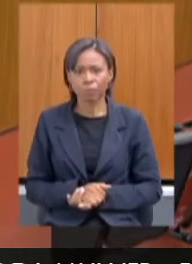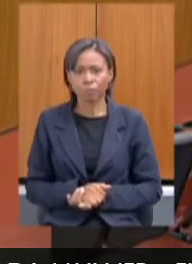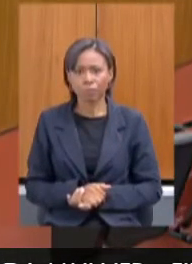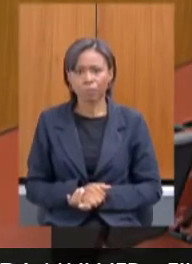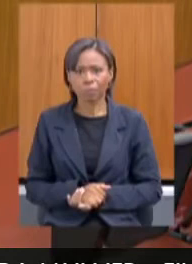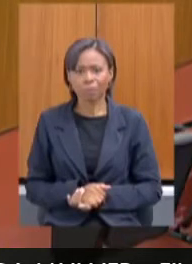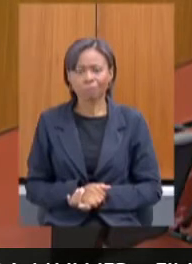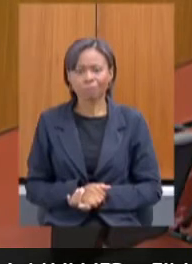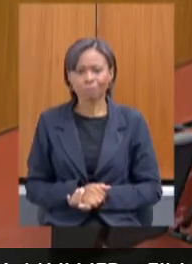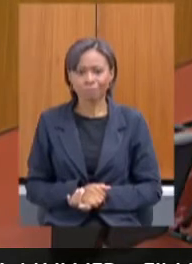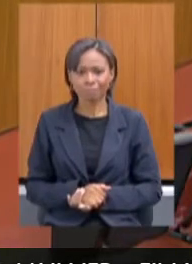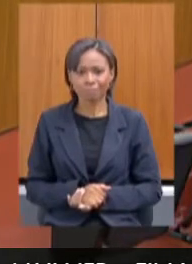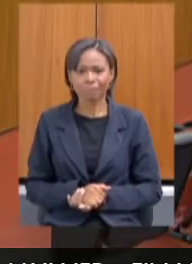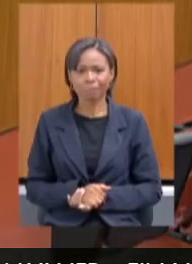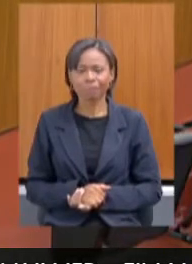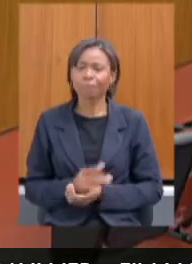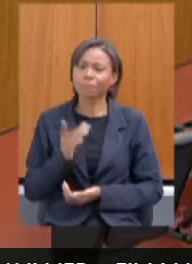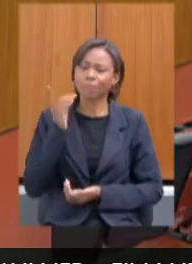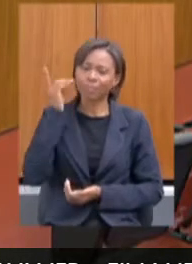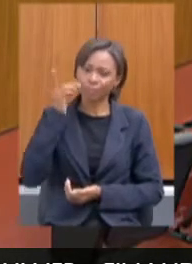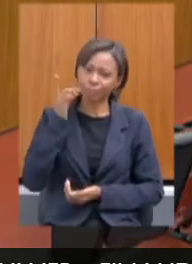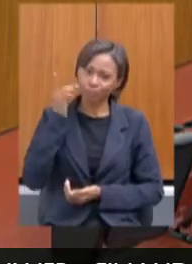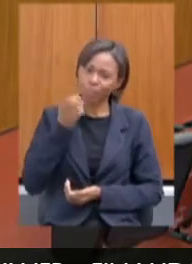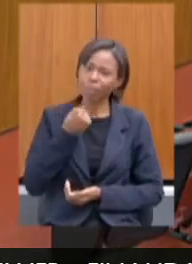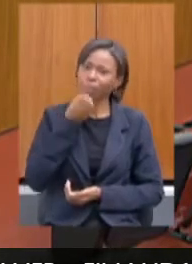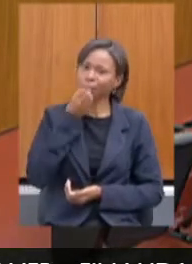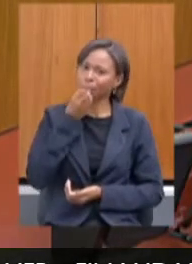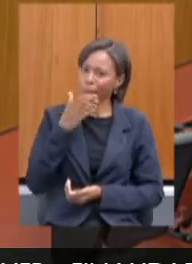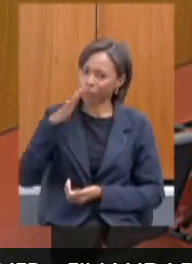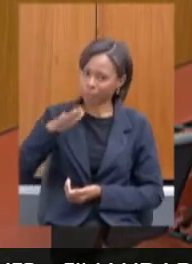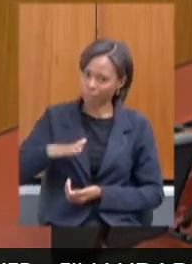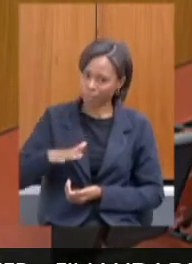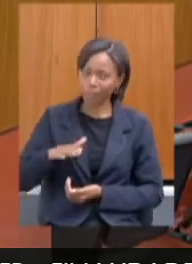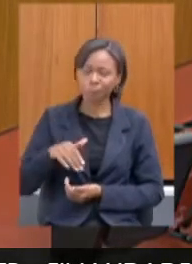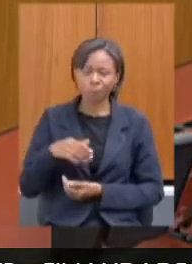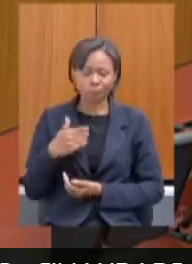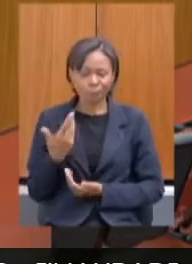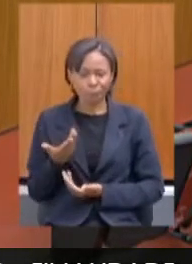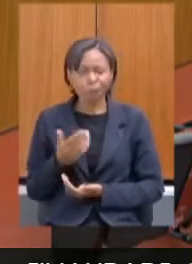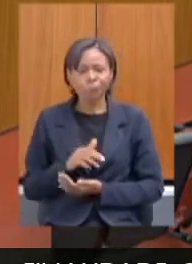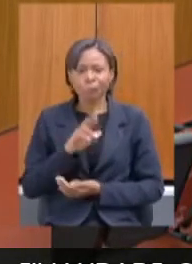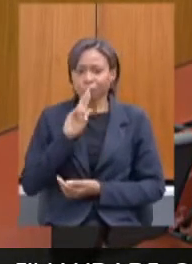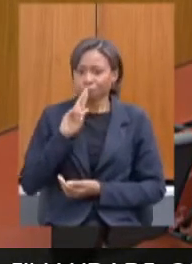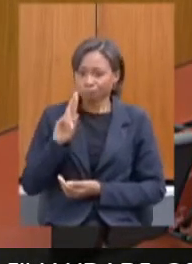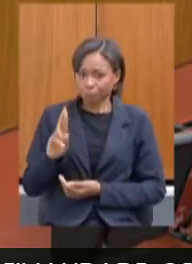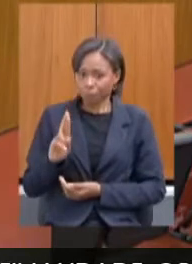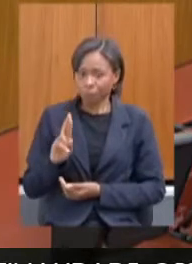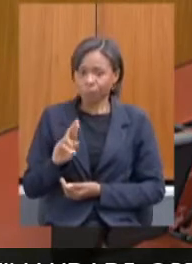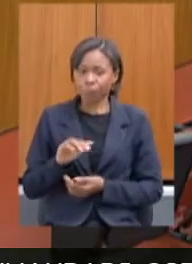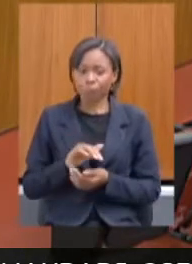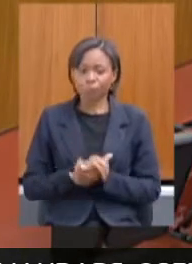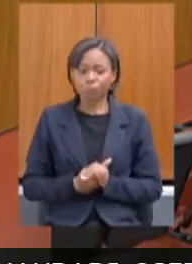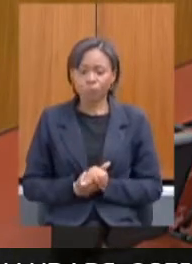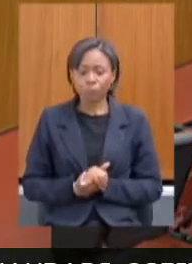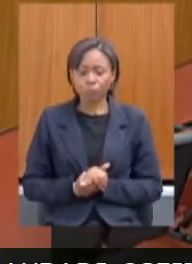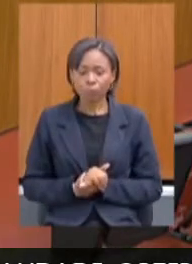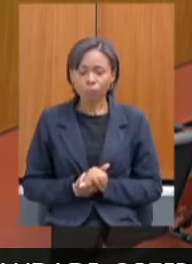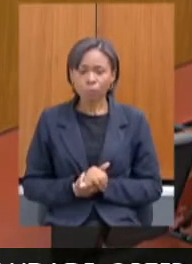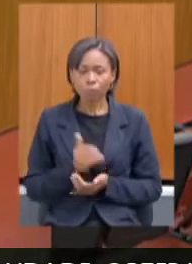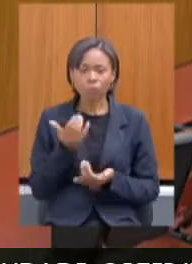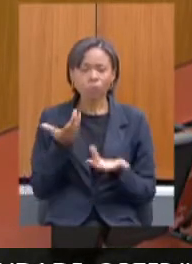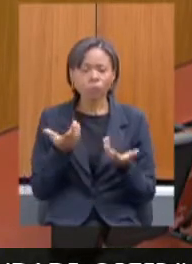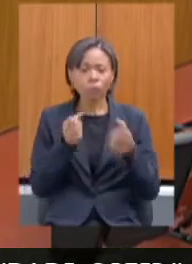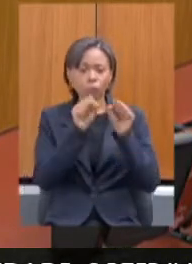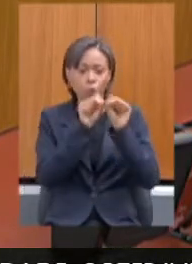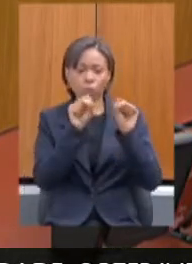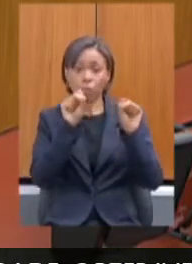Boa tarde, deputada Ana Paula. Então, vamos lá. O Banco de Desemprego nós já estamos construindo e já estamos em